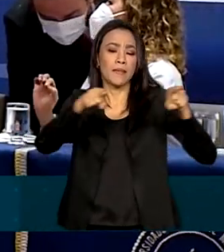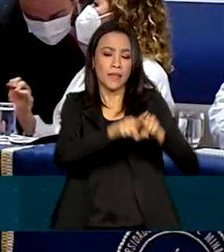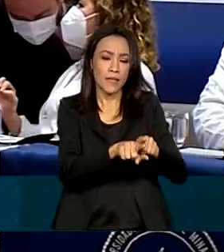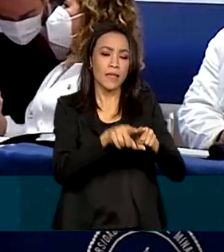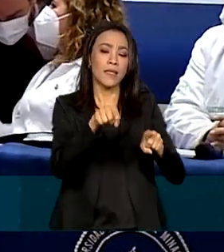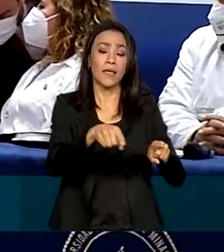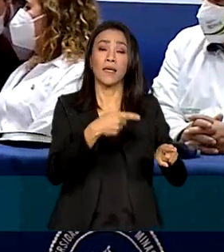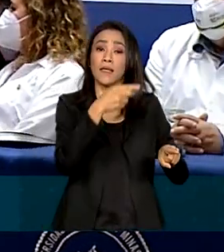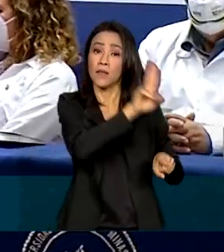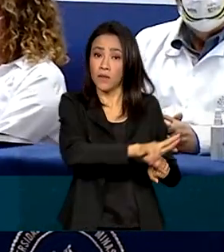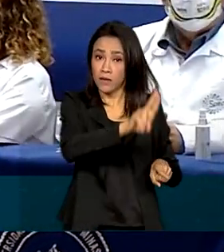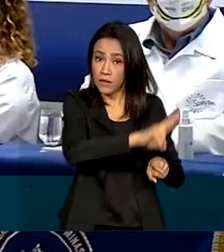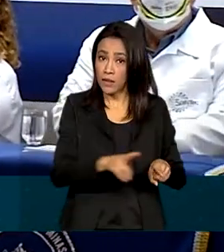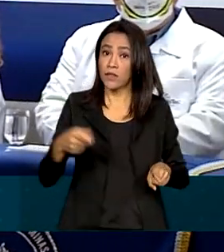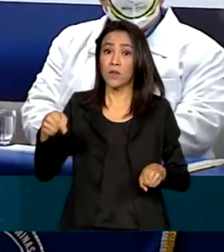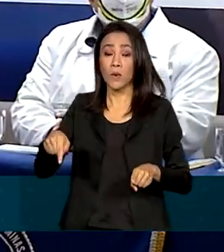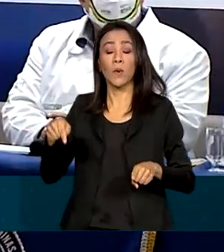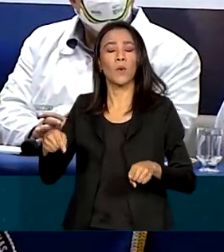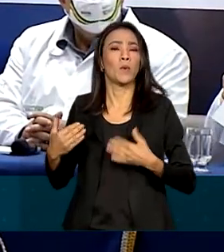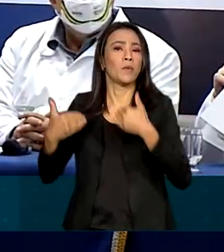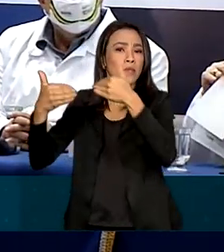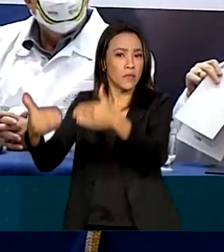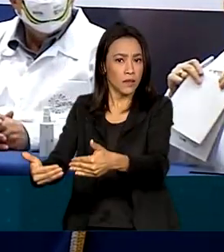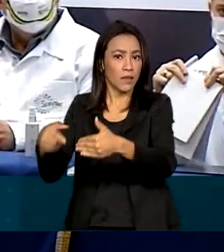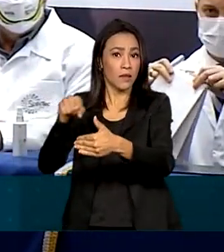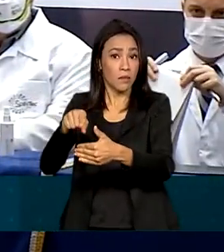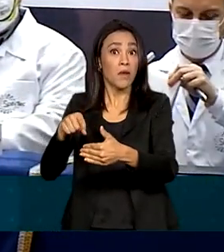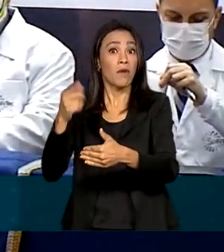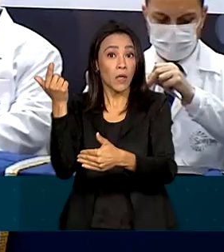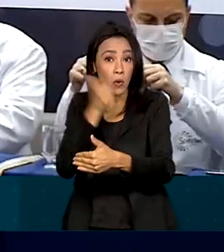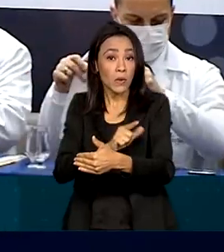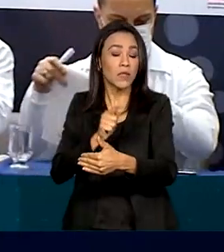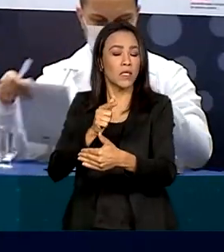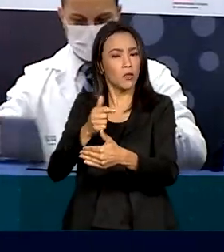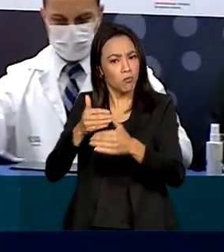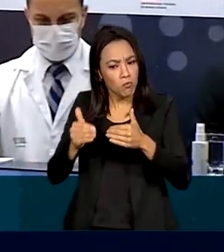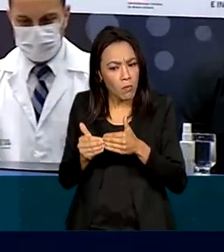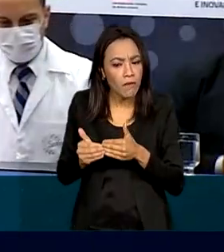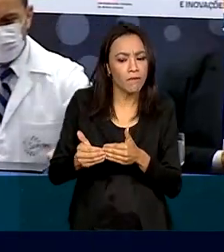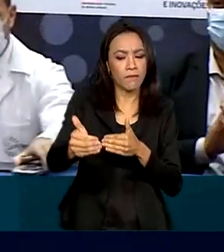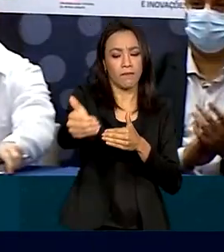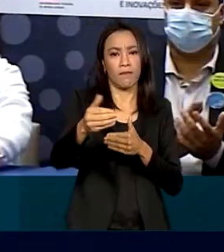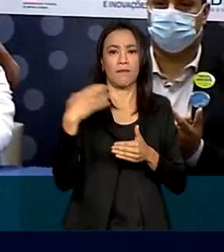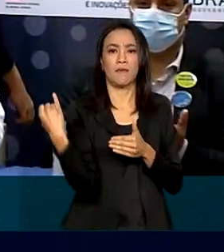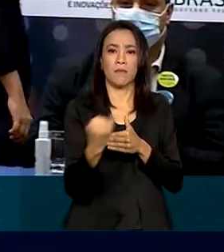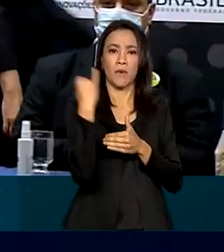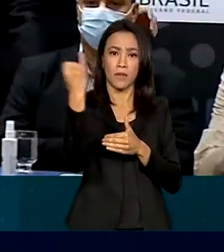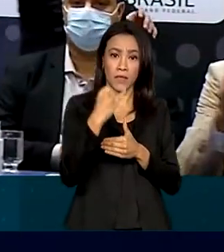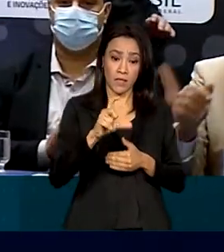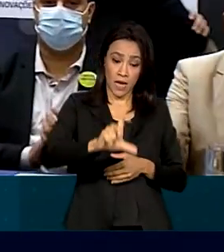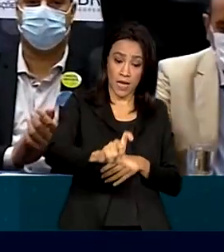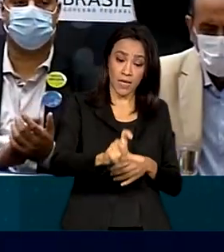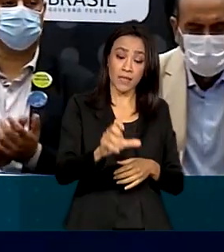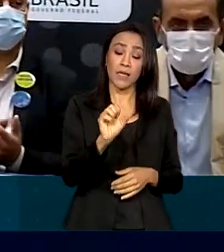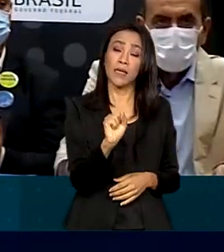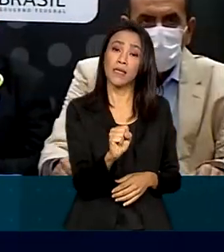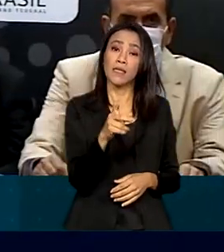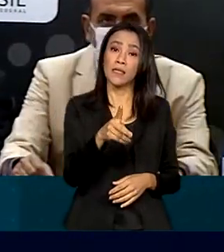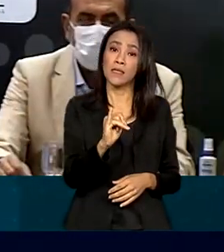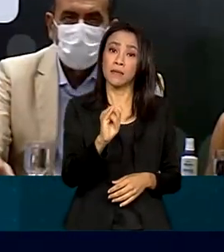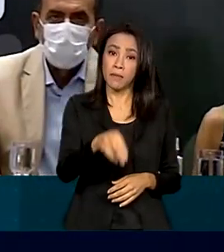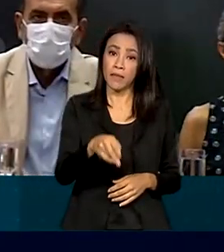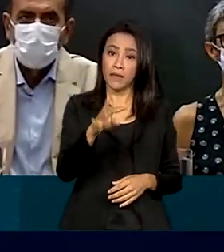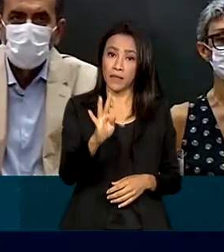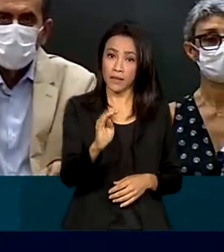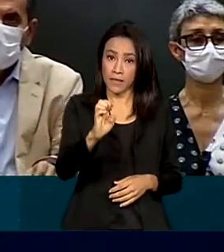Ministério da Ciência e Tecnologia permitirá outro avanço importante. O CT Vacinas, onde a Spintec é desenvolvida, será